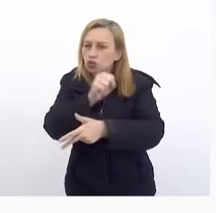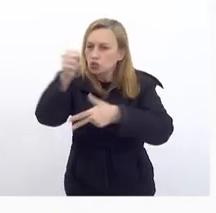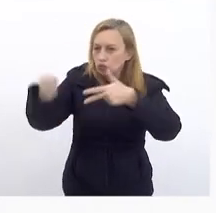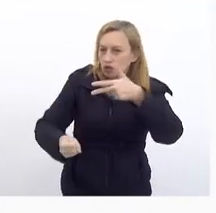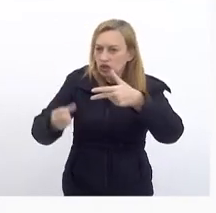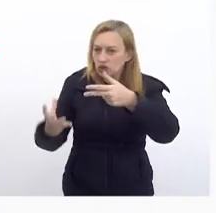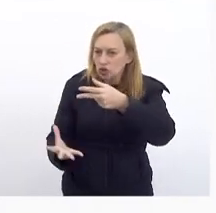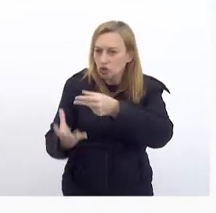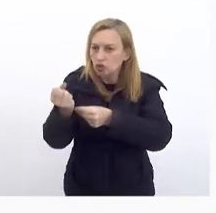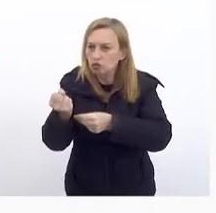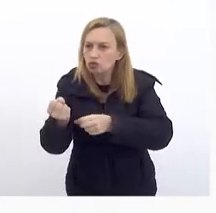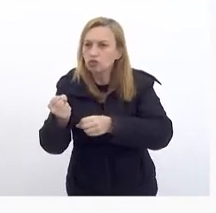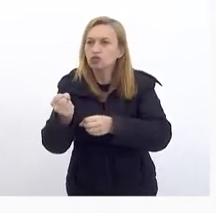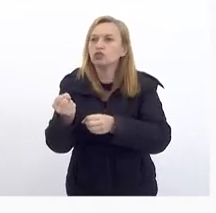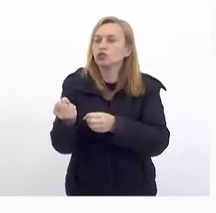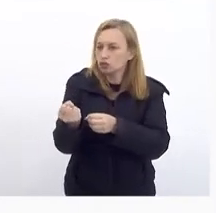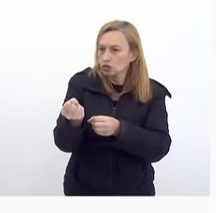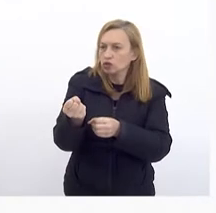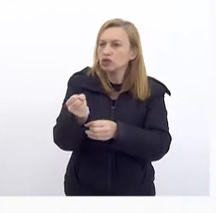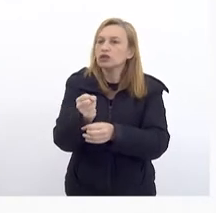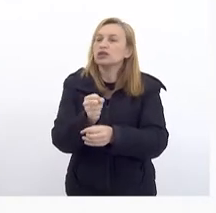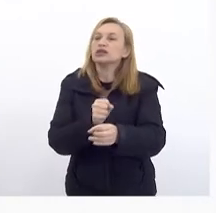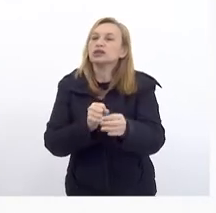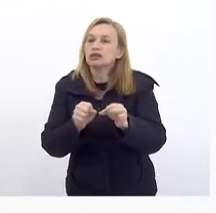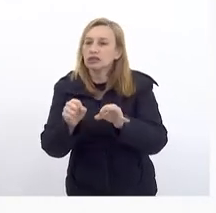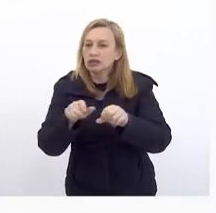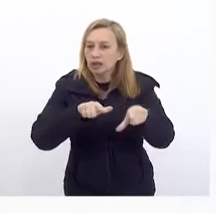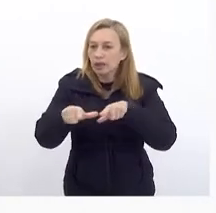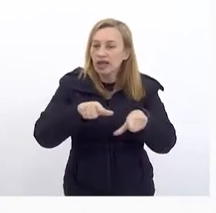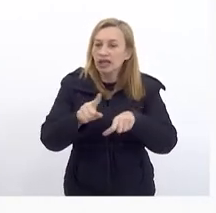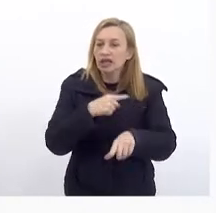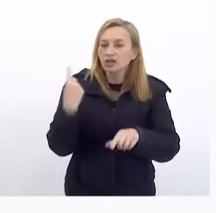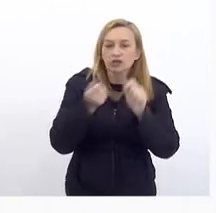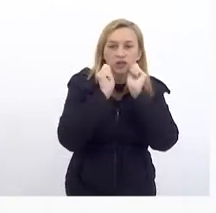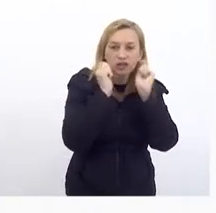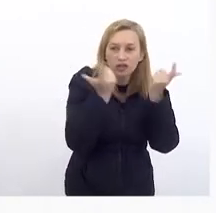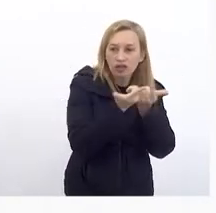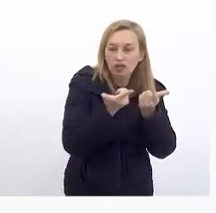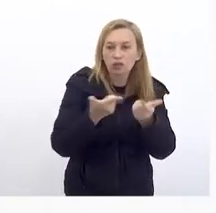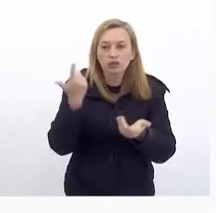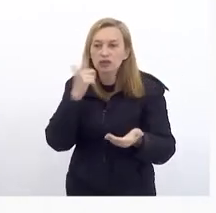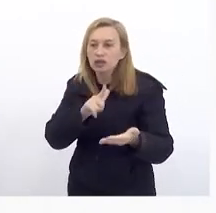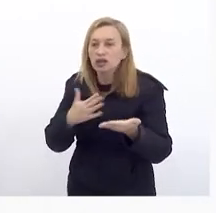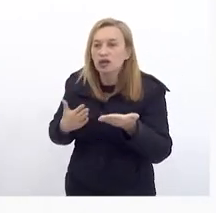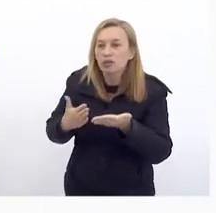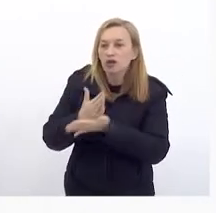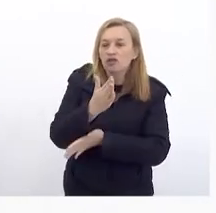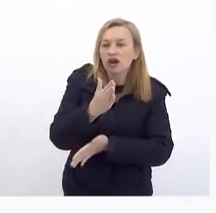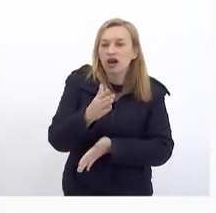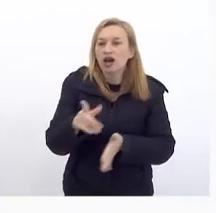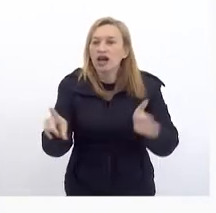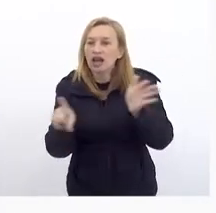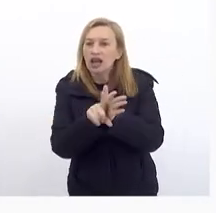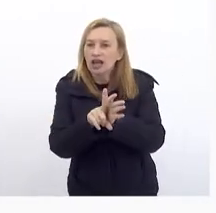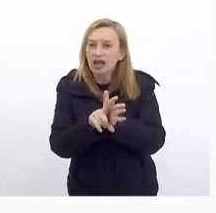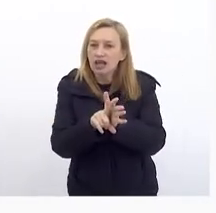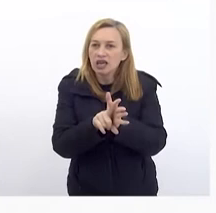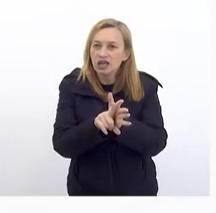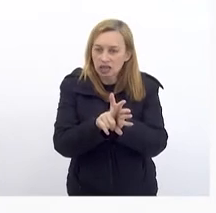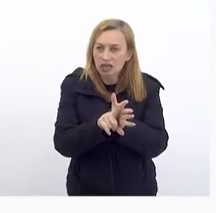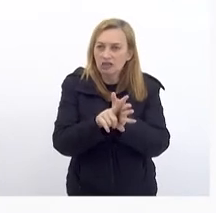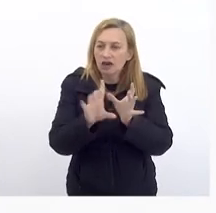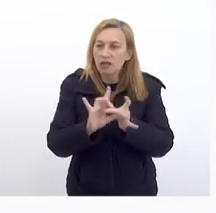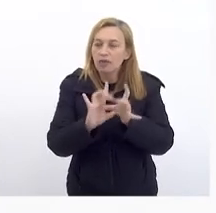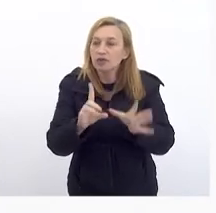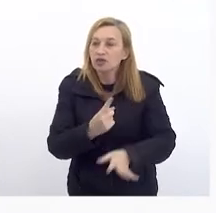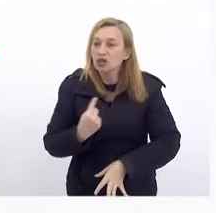Em conjunto E mais do que nunca A nossa assembleia Ter conseguido Aprovar as leis Que vai nos permitir